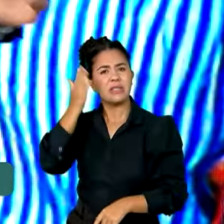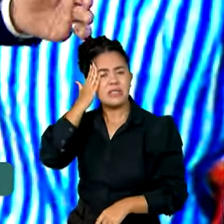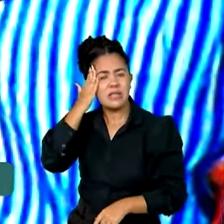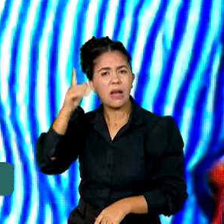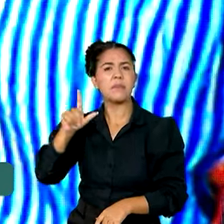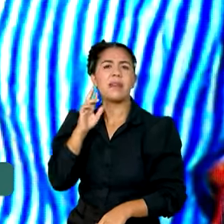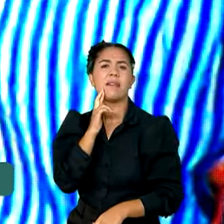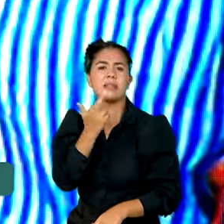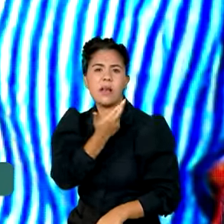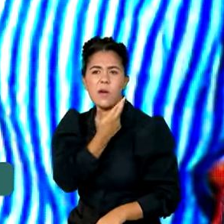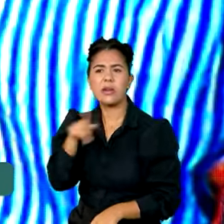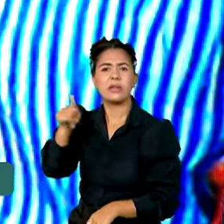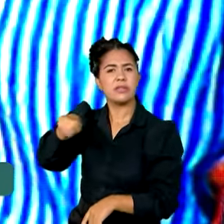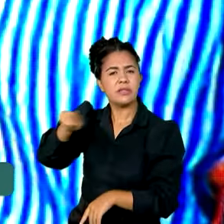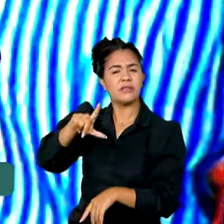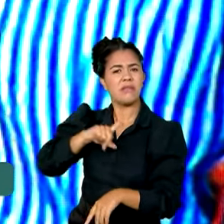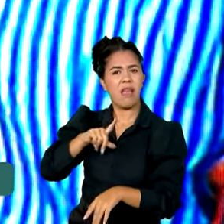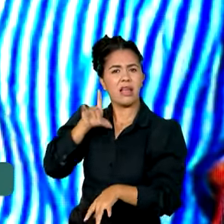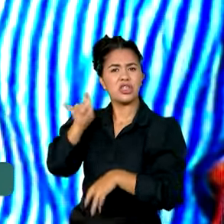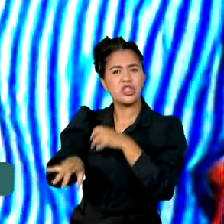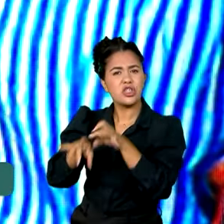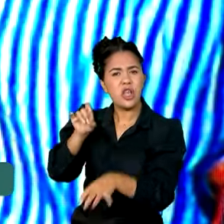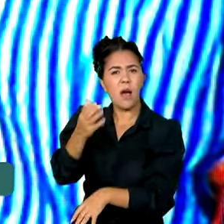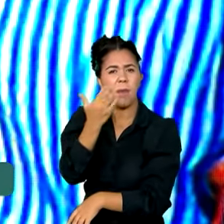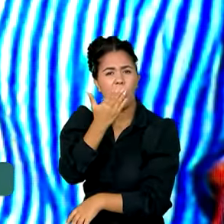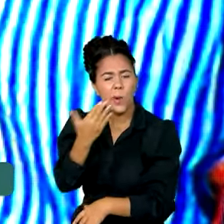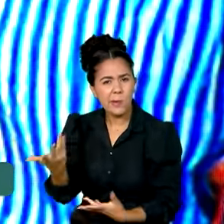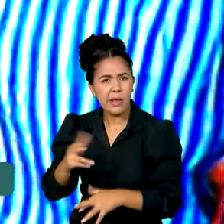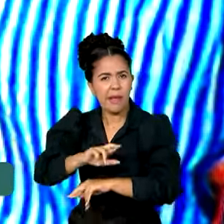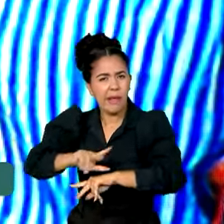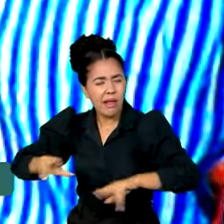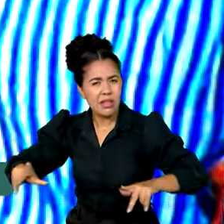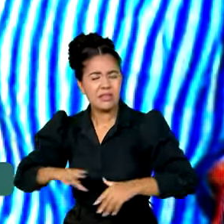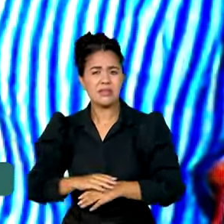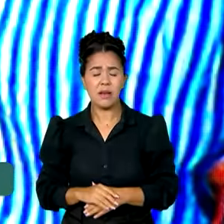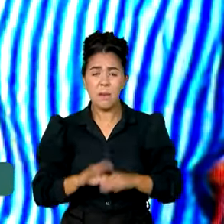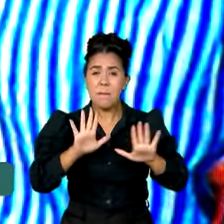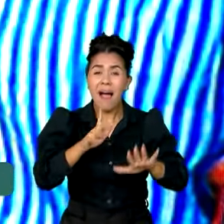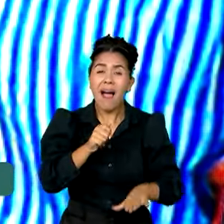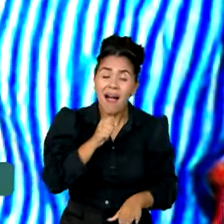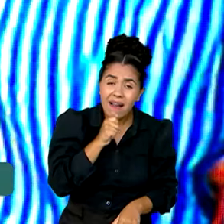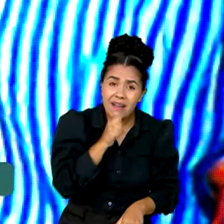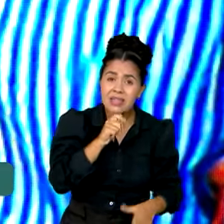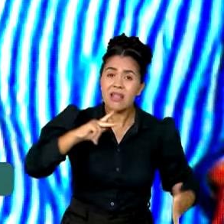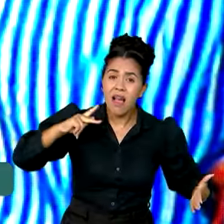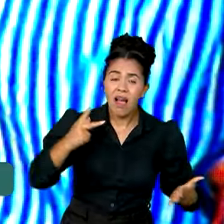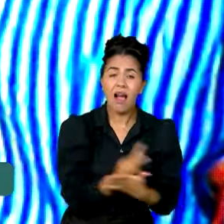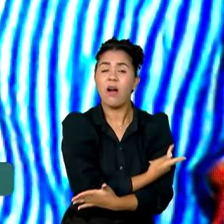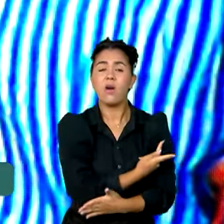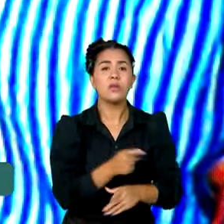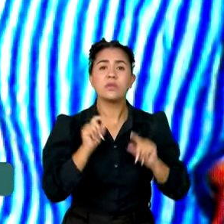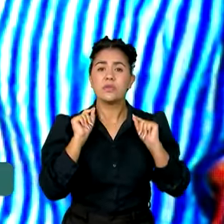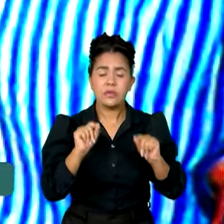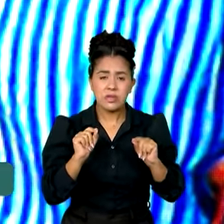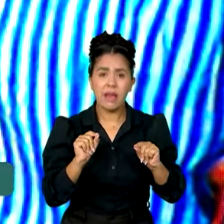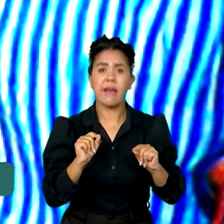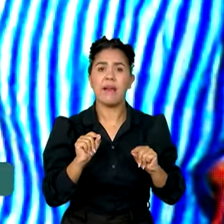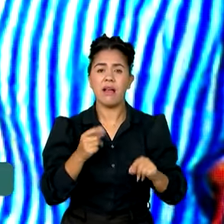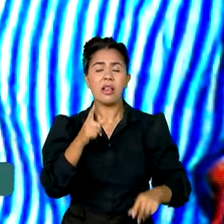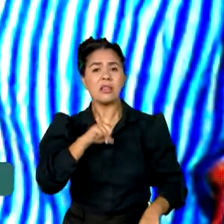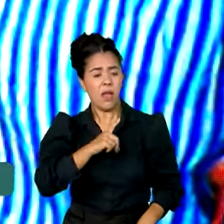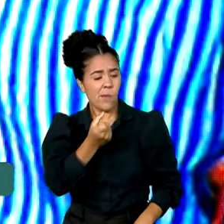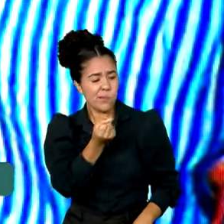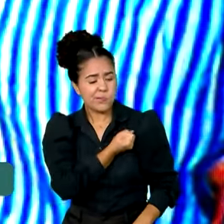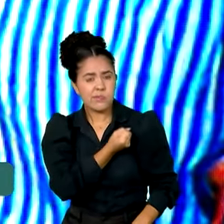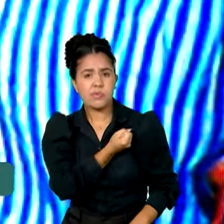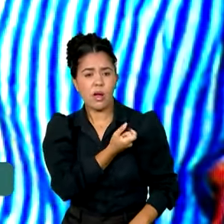nos restaurantes por esse país afora, nas empresas. E, ainda assim, a gente fica estarecido com o número